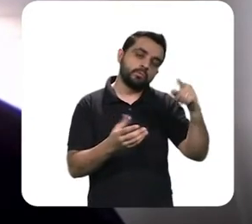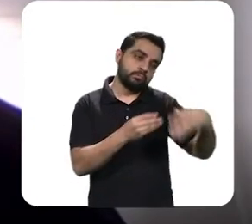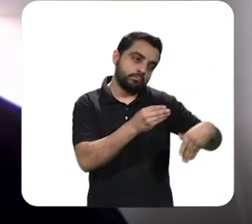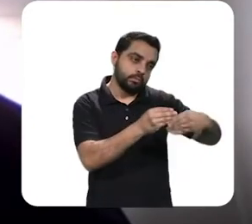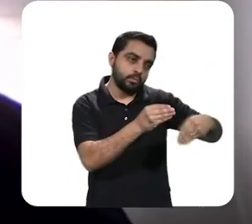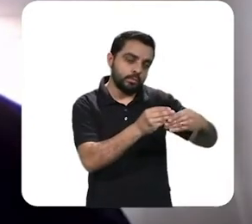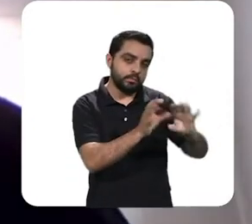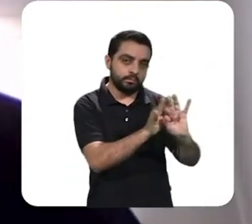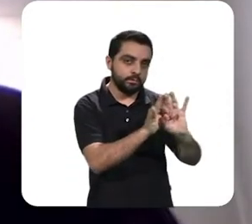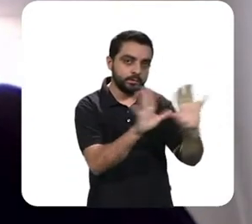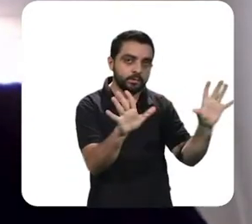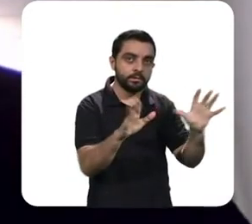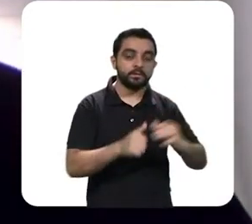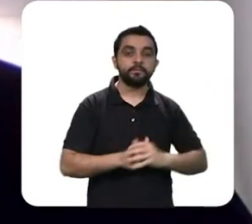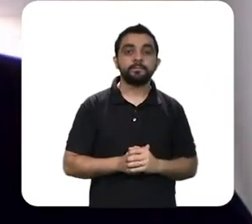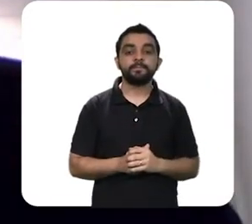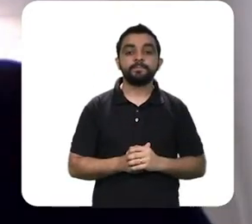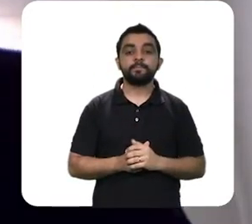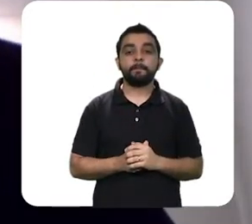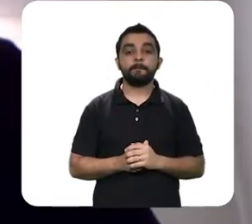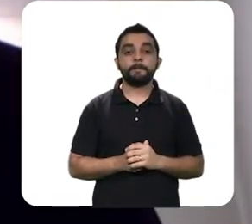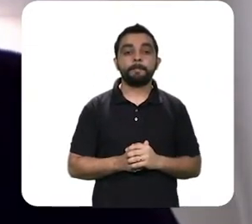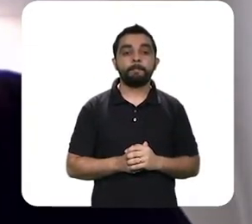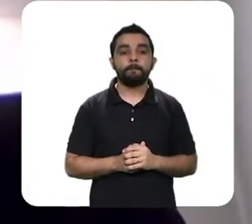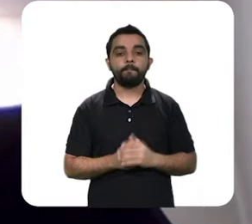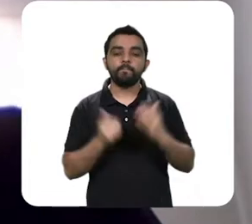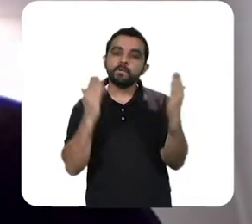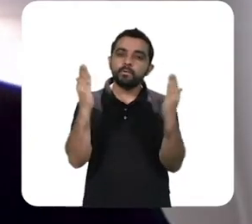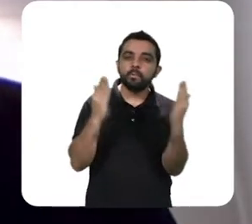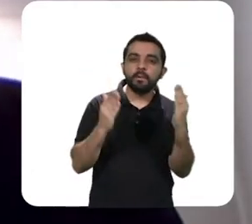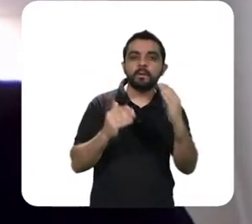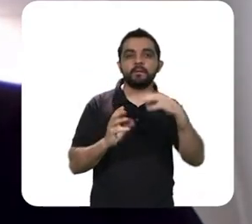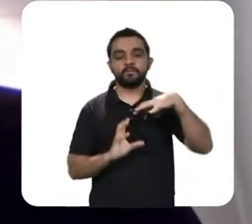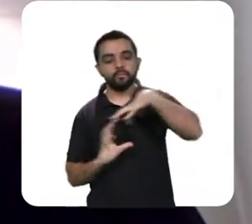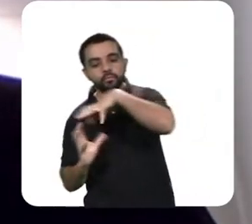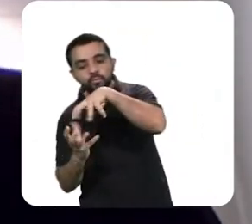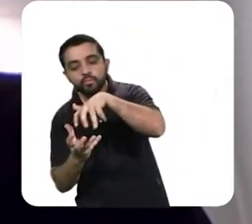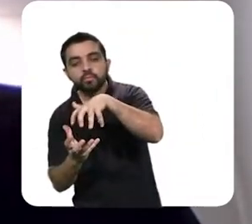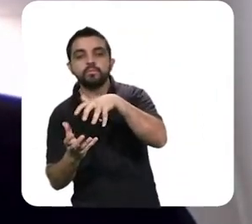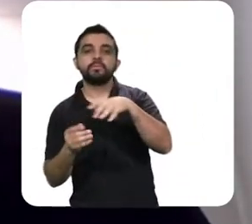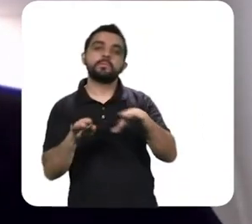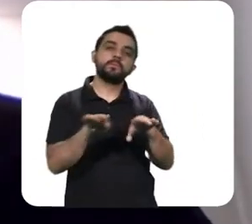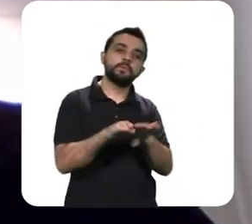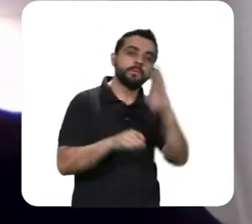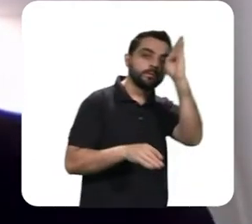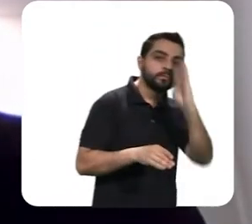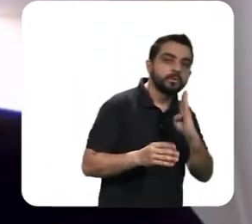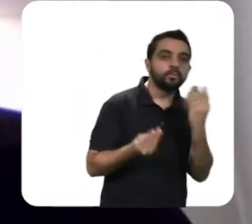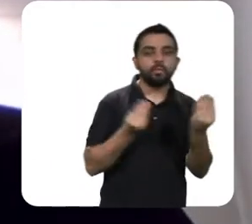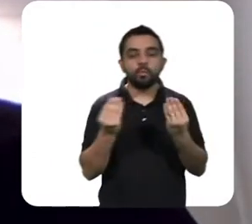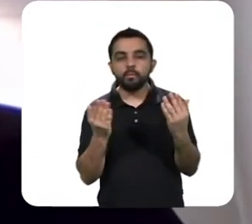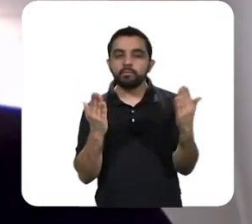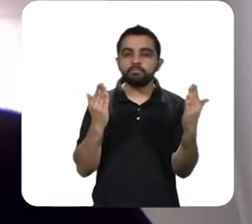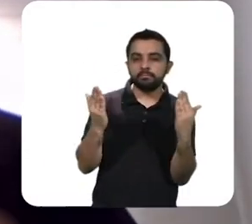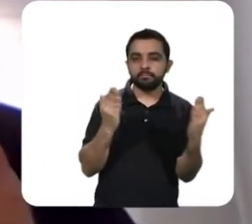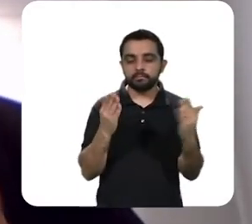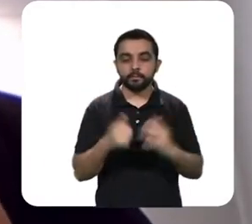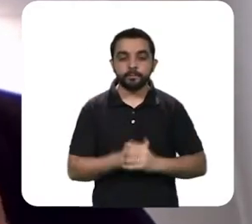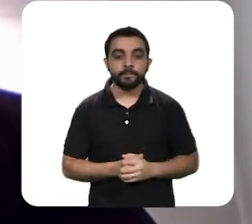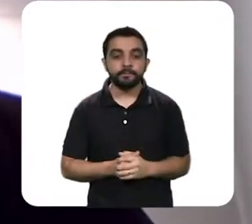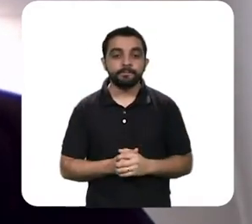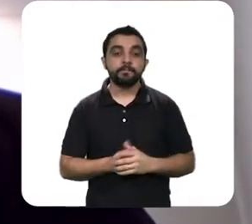e, Basílio, se quiser complementar com a parte internacional, depois a gente faz um bate-volta, se for